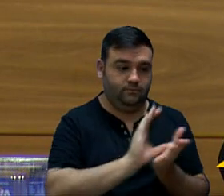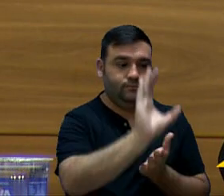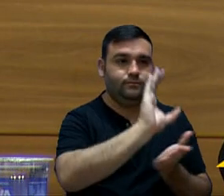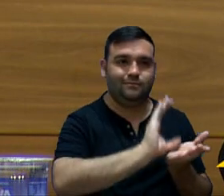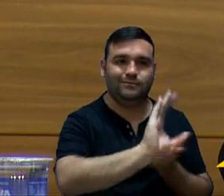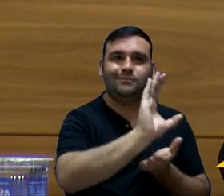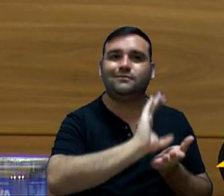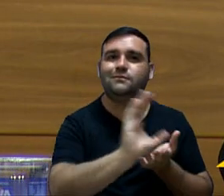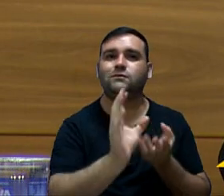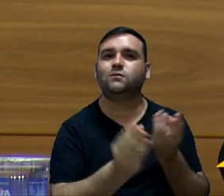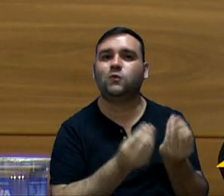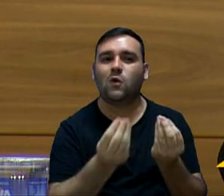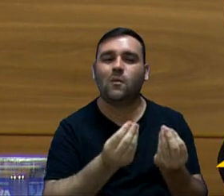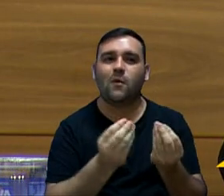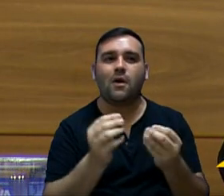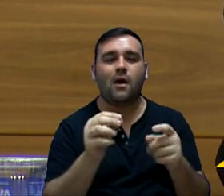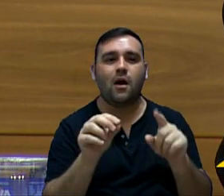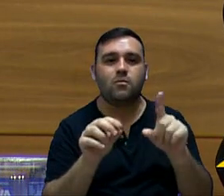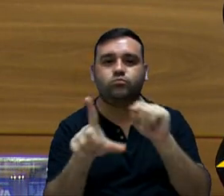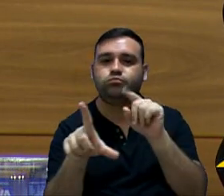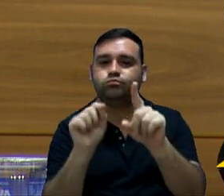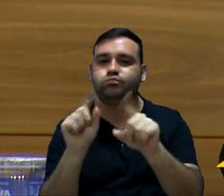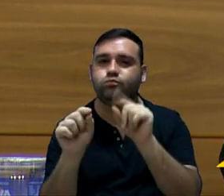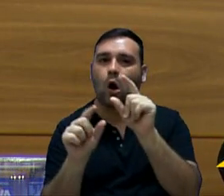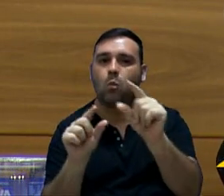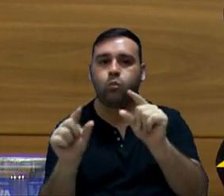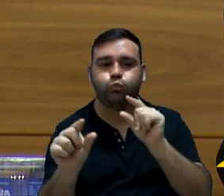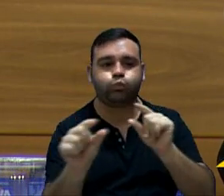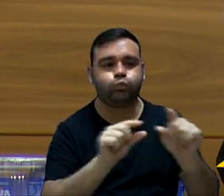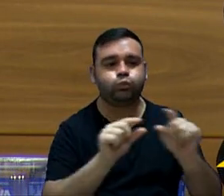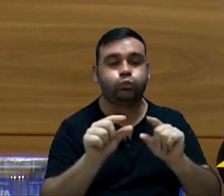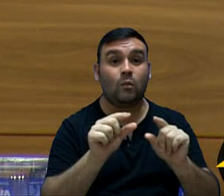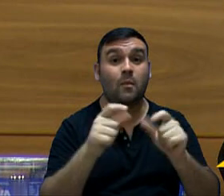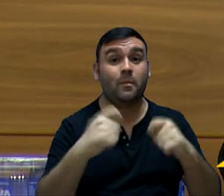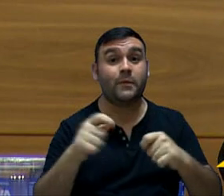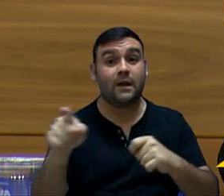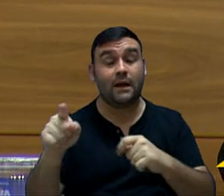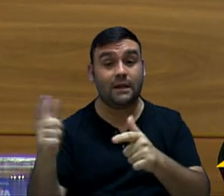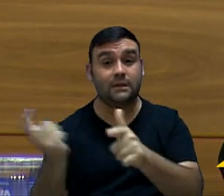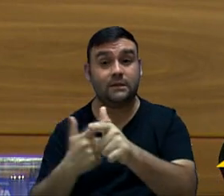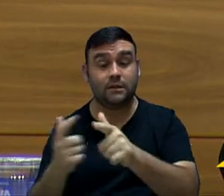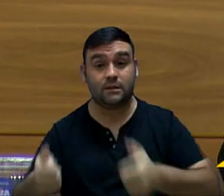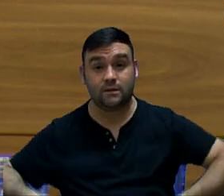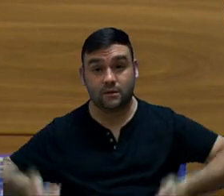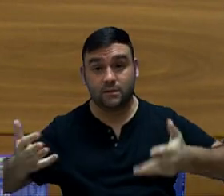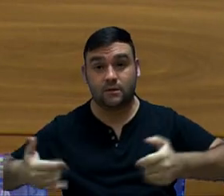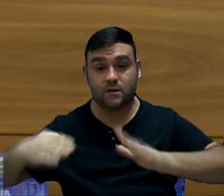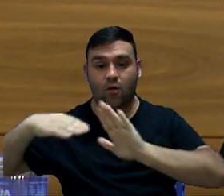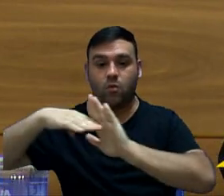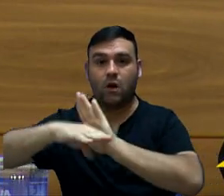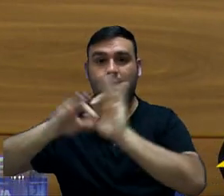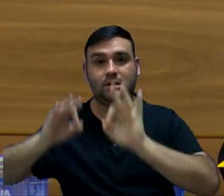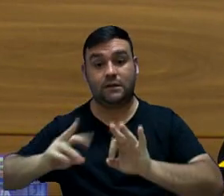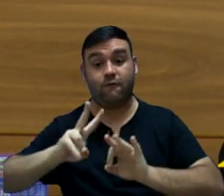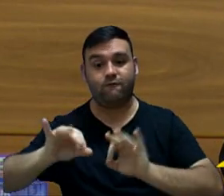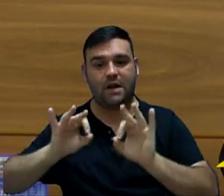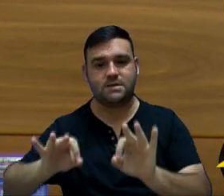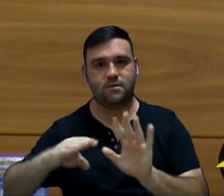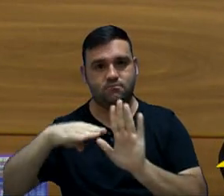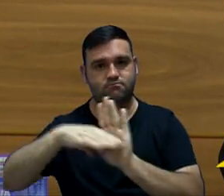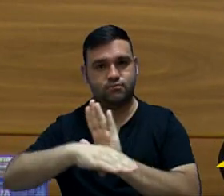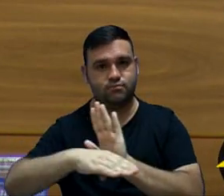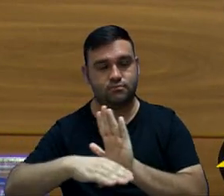impositivas aconteceram em detrição de redução de despesas certas que vão ocorrer.